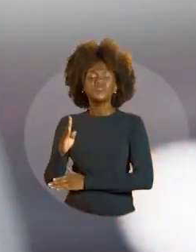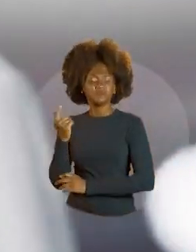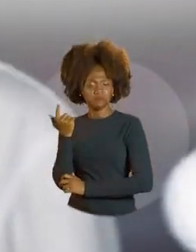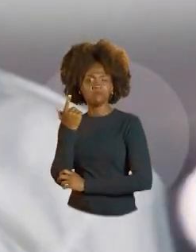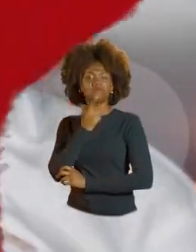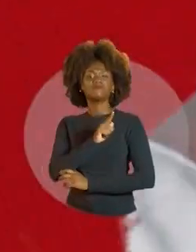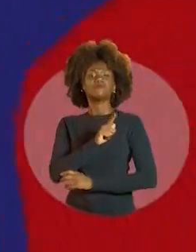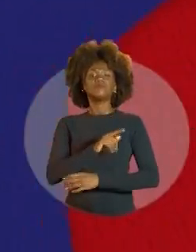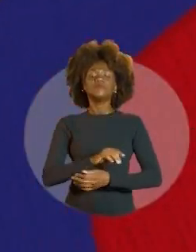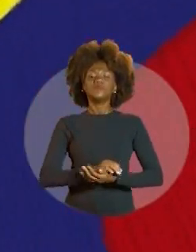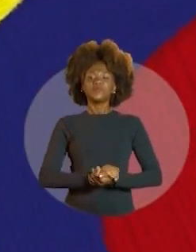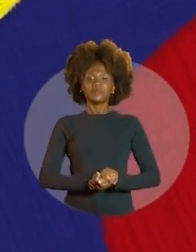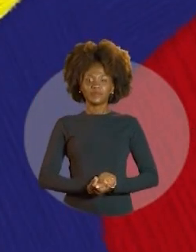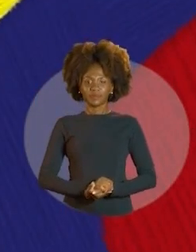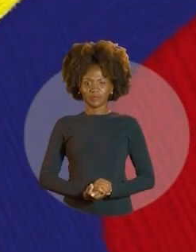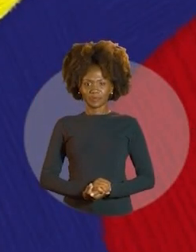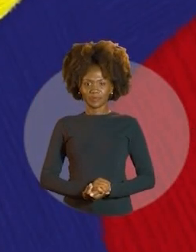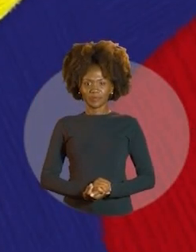jeito.